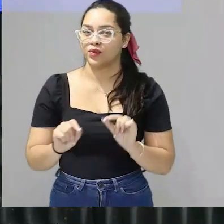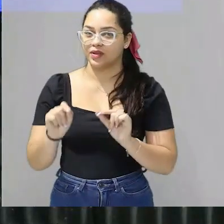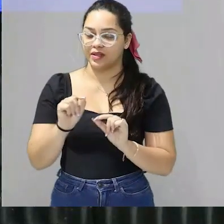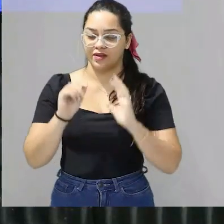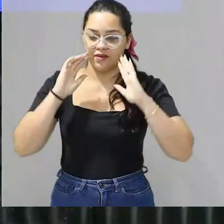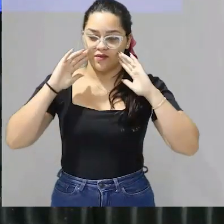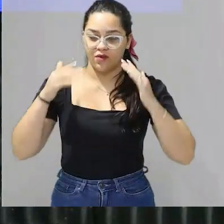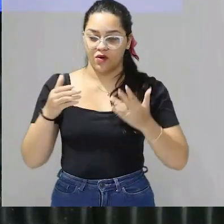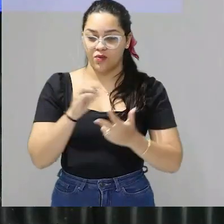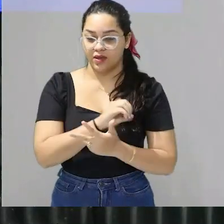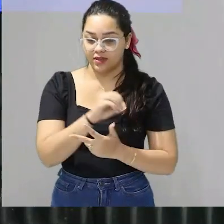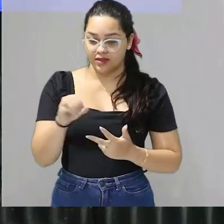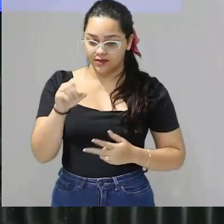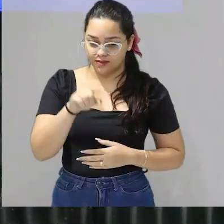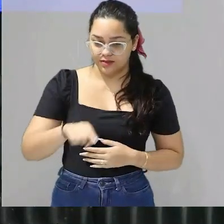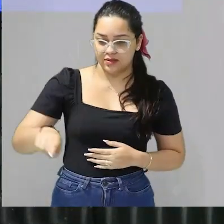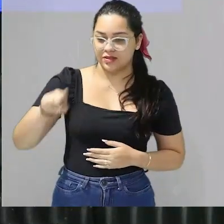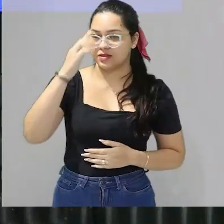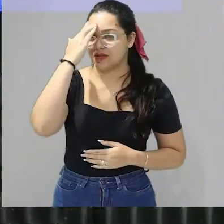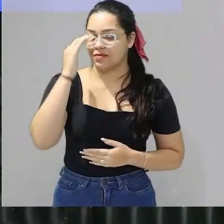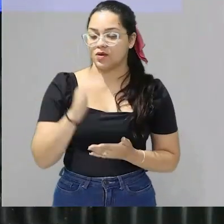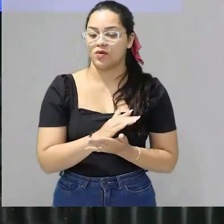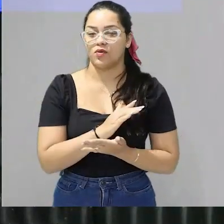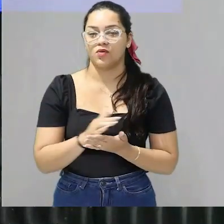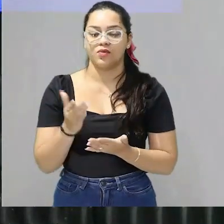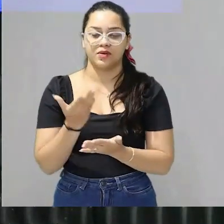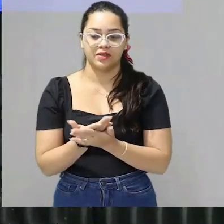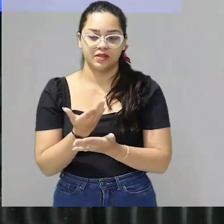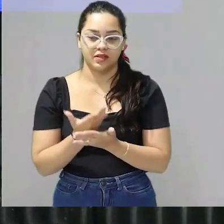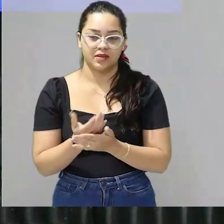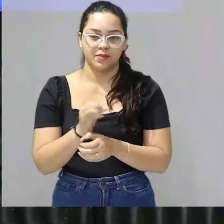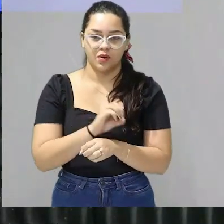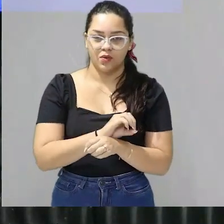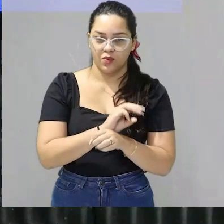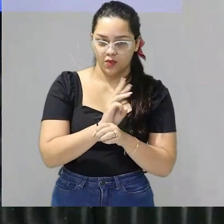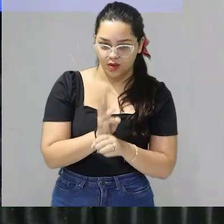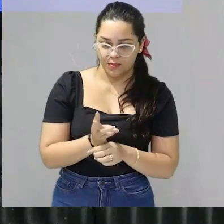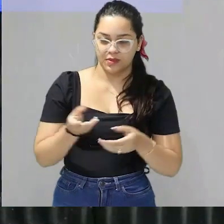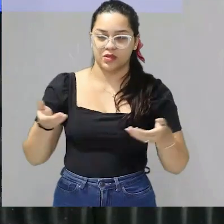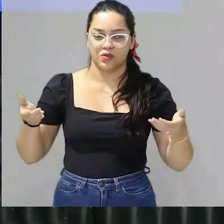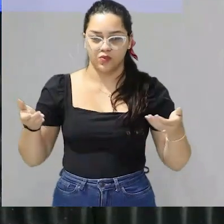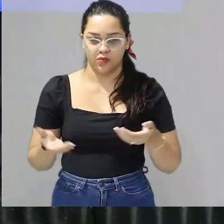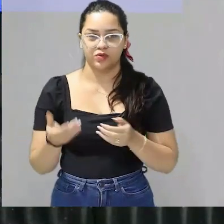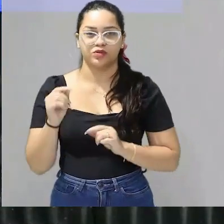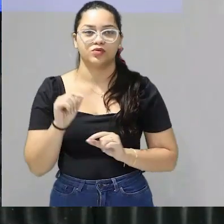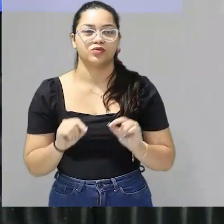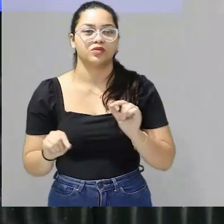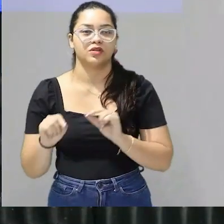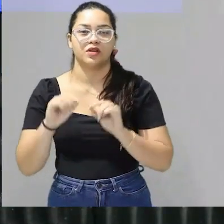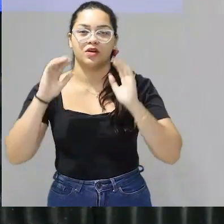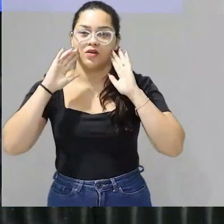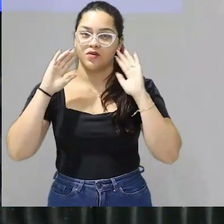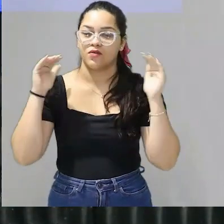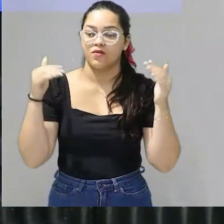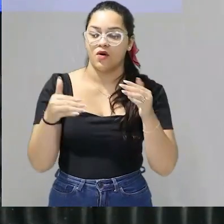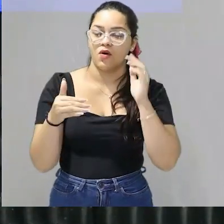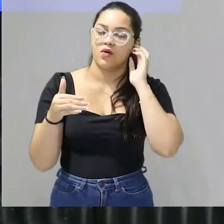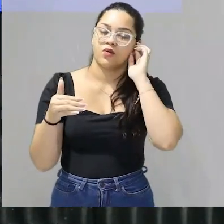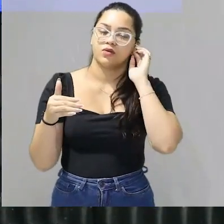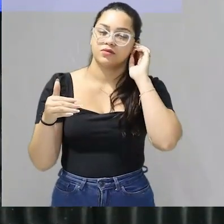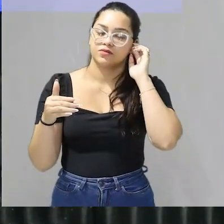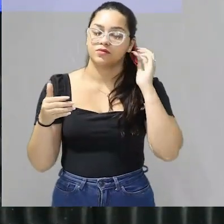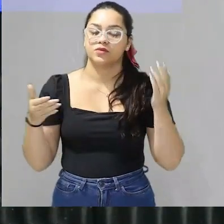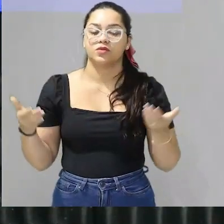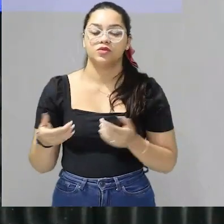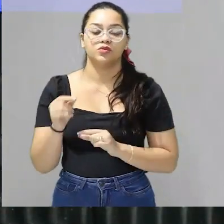para o ENEM vocês sabem que em algumas aulas o foco será Paz, UIMA então hoje fica ligadinho aí que o foco da